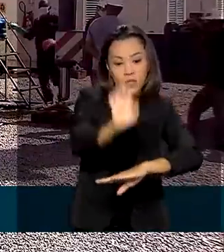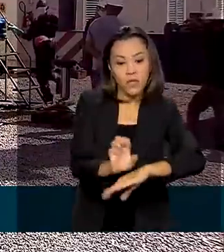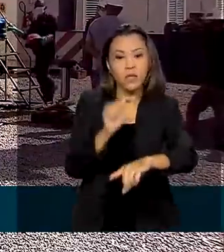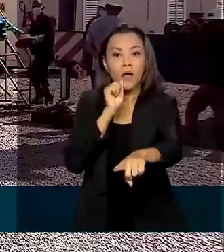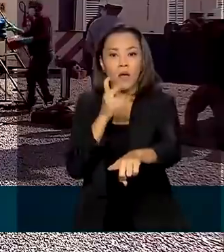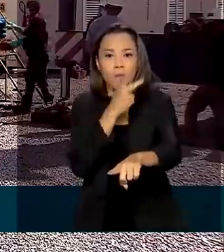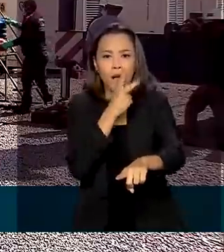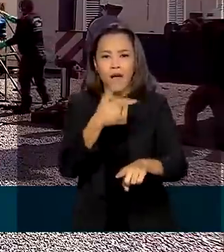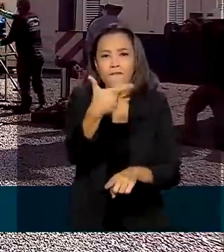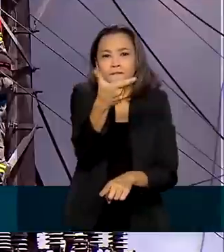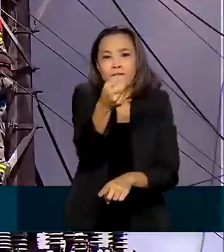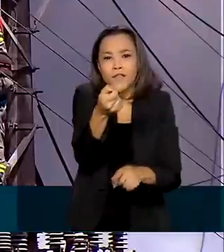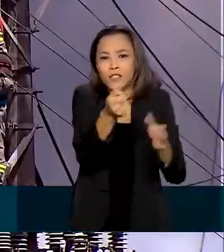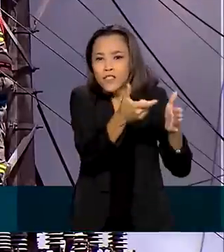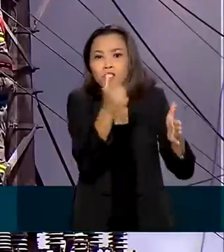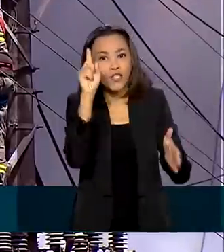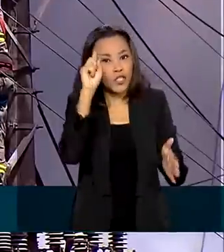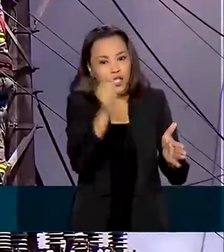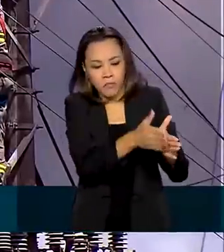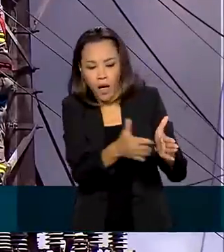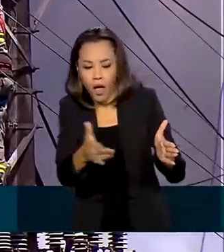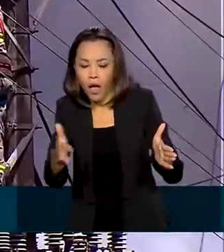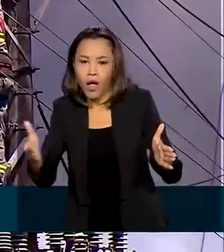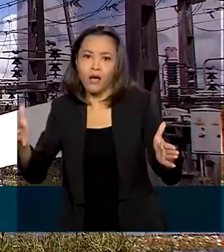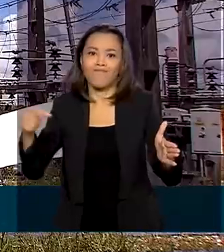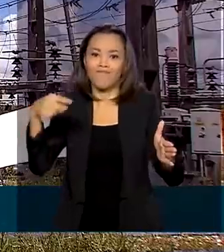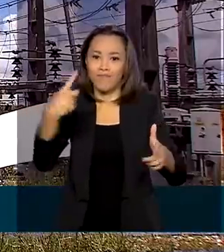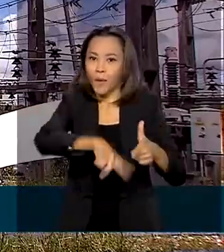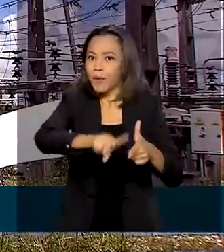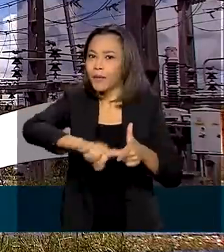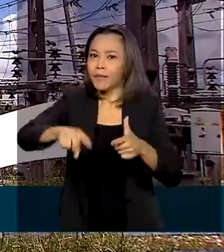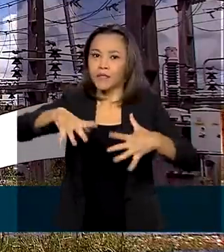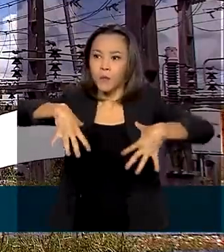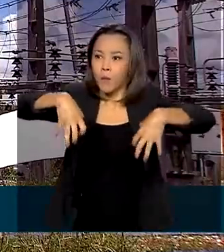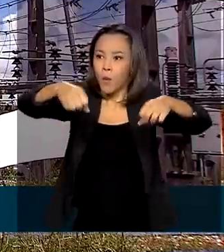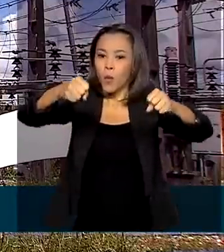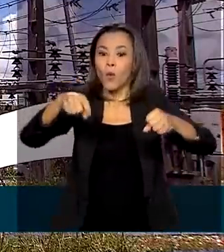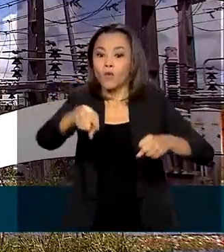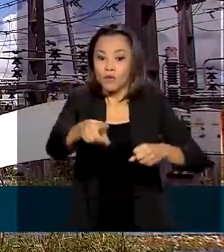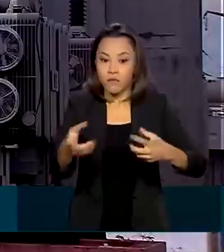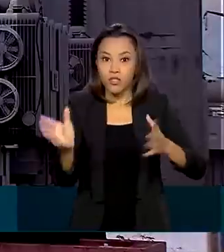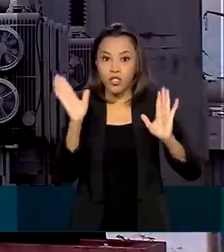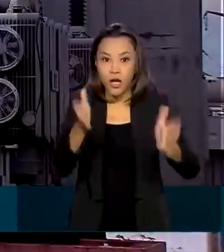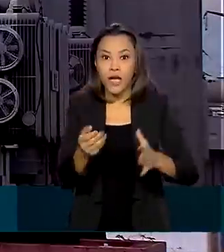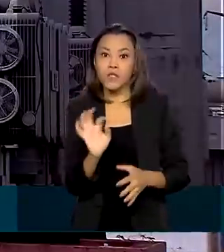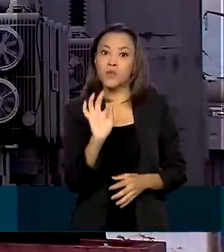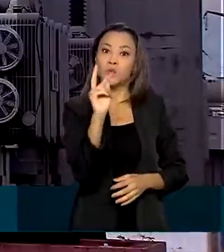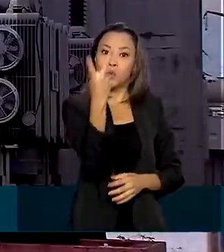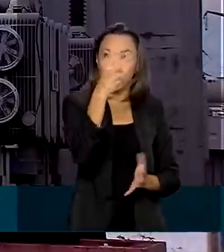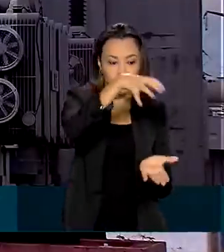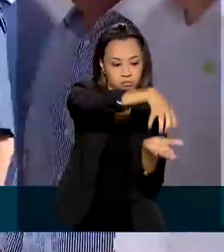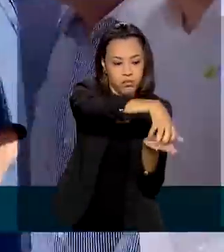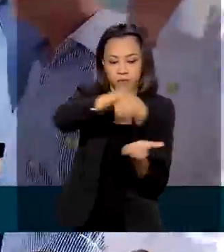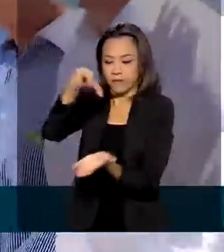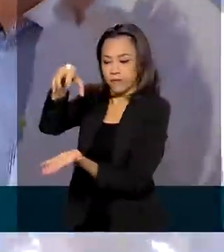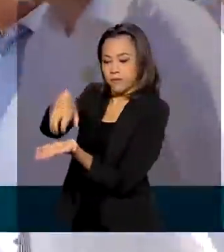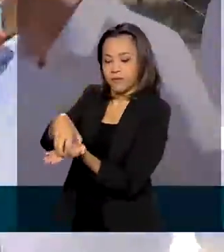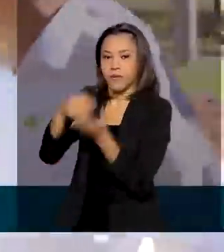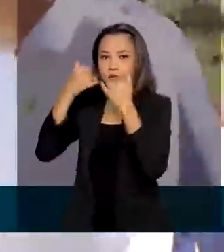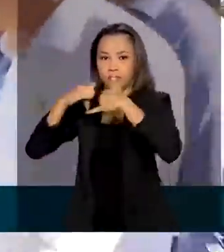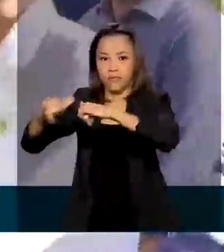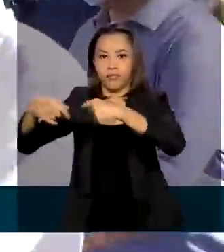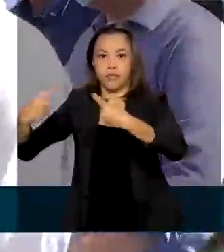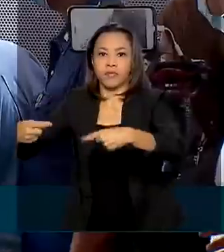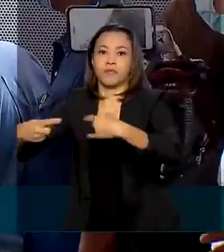20 dias enfrenta problemas no fornecimento de energia elétrica, veio com a entrada em funcionamento de duas usinas termoelétricas. O